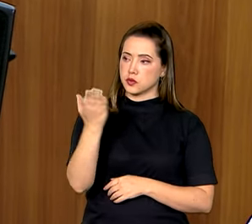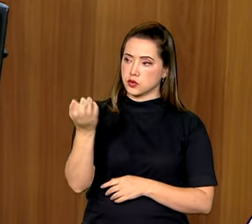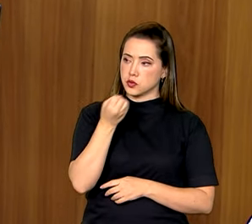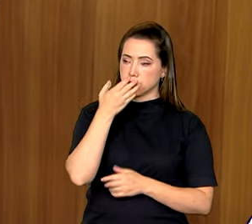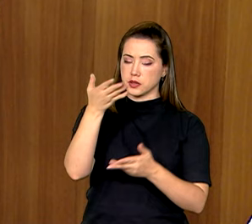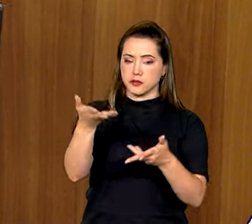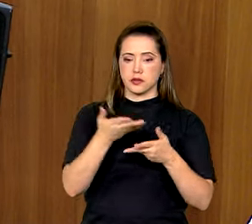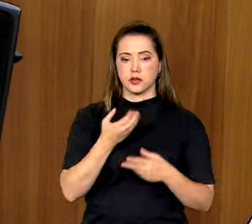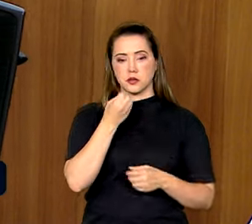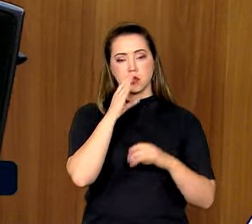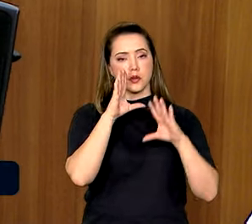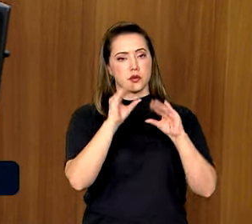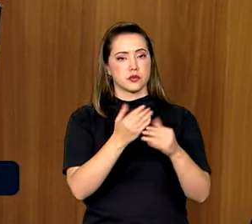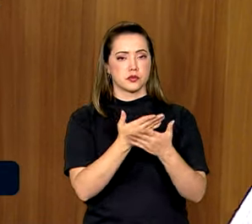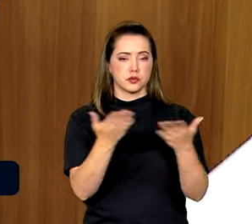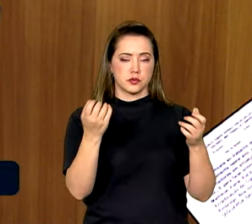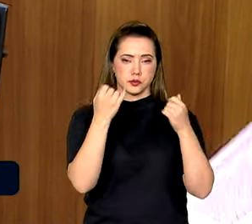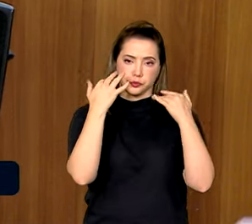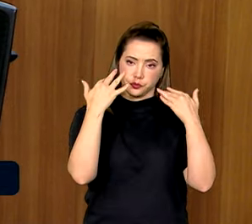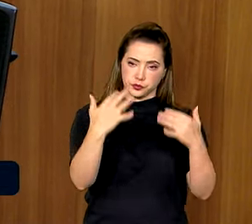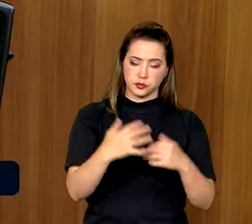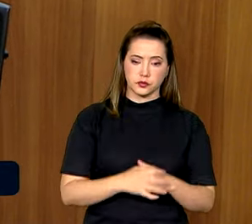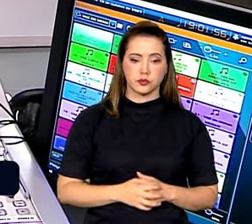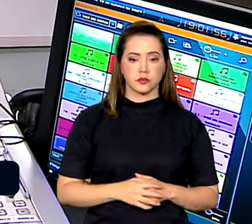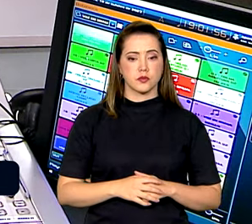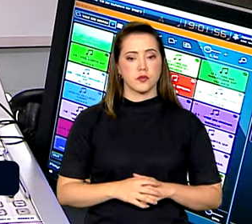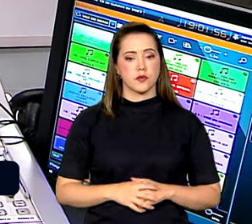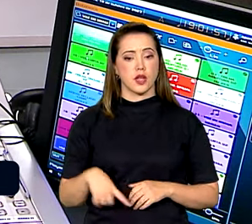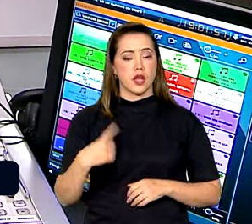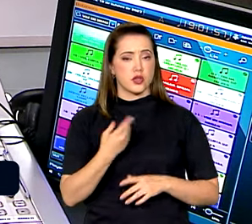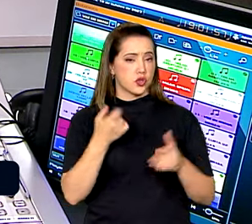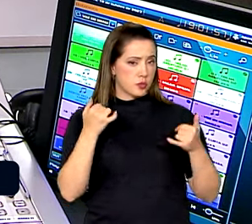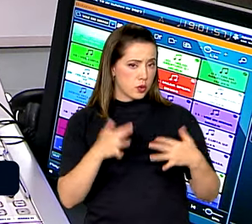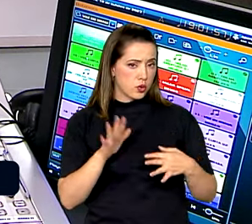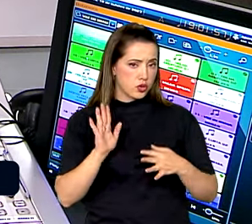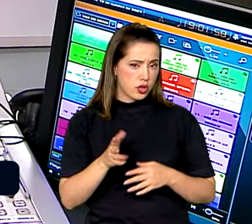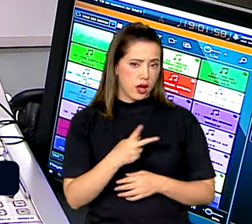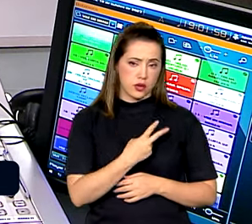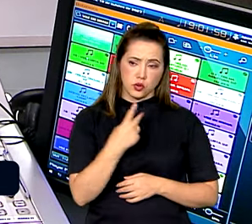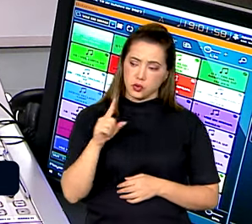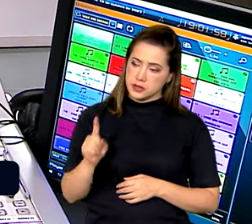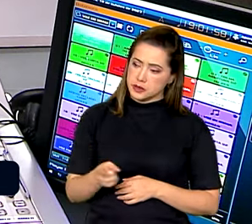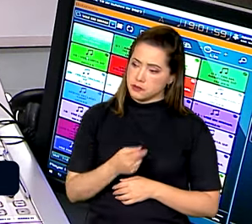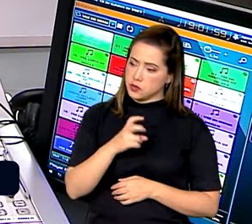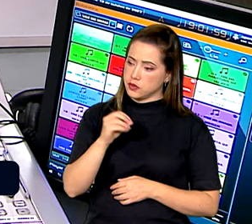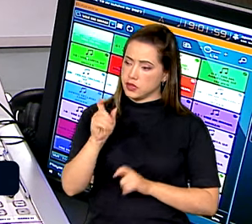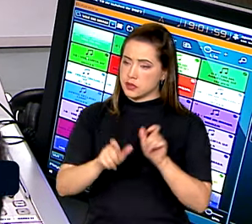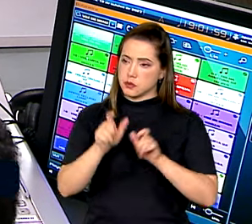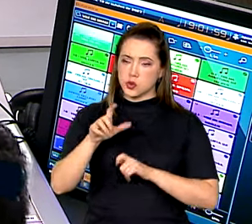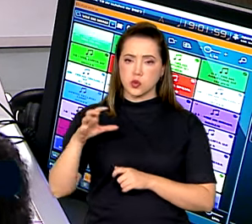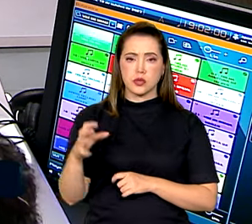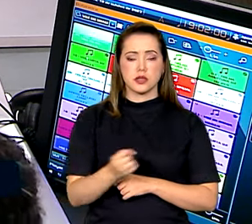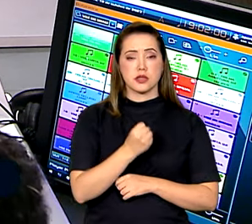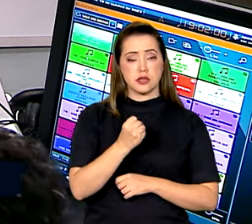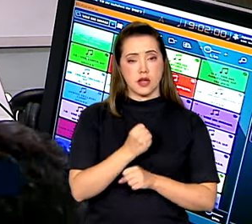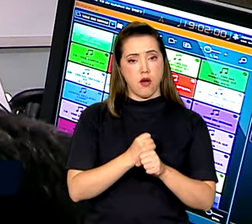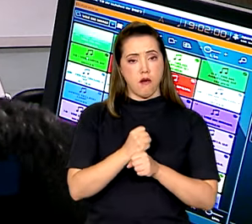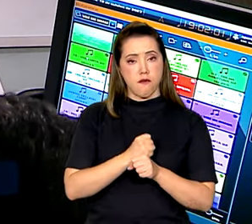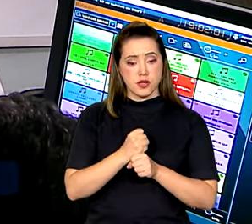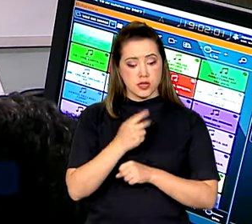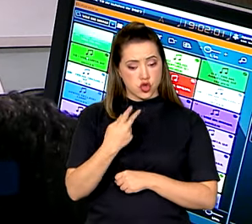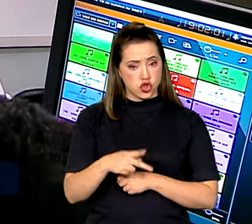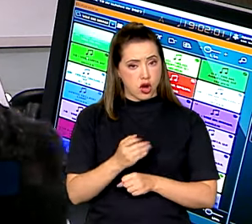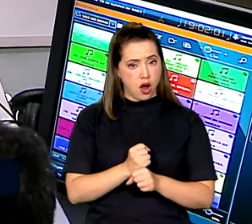Bem-vindo. Boa noite a todos. Boa noite aos ouvintes. Matheus, como dissemos, são mais de 2.500 trabalhadores resgatados esse ano até